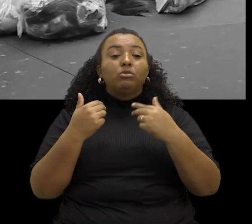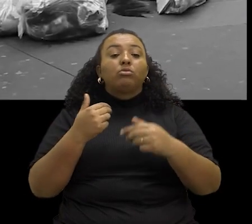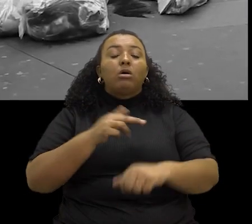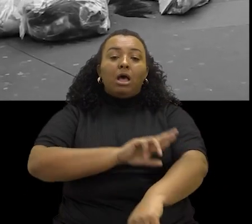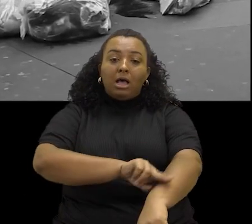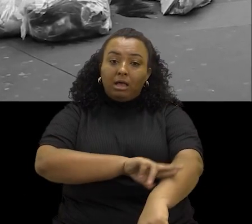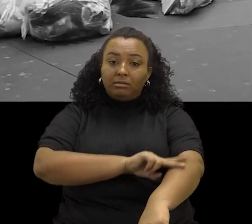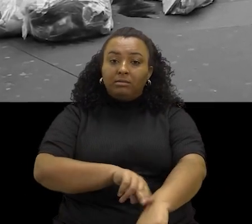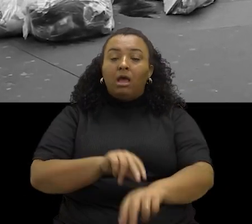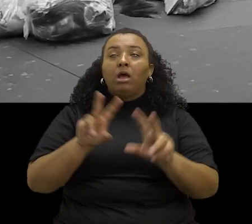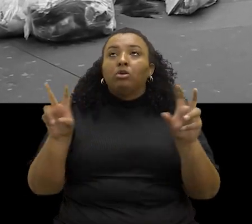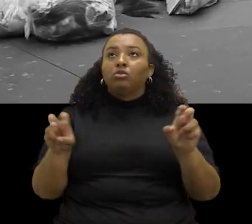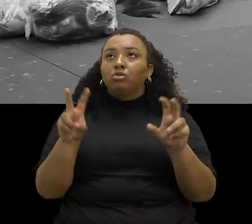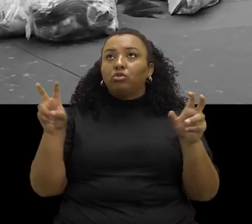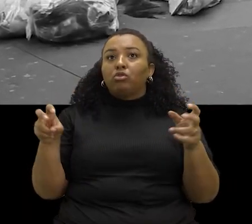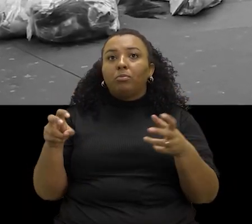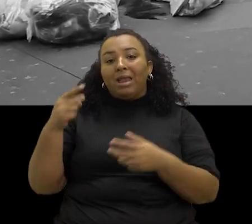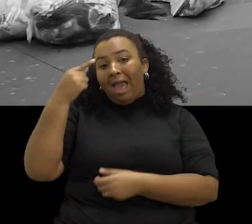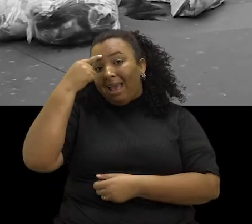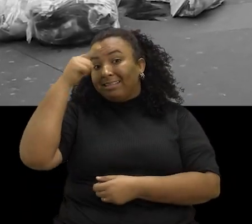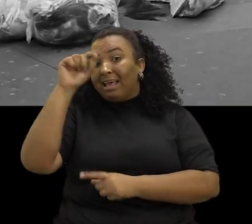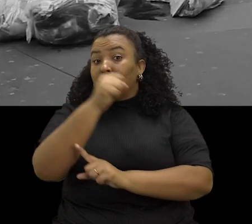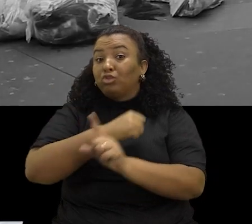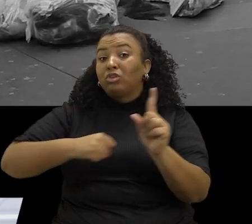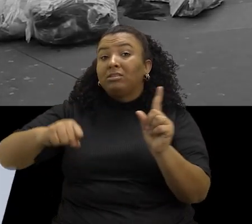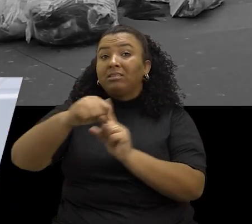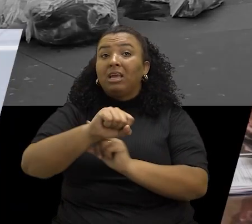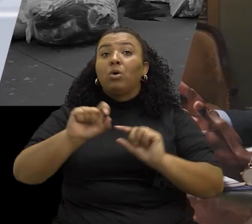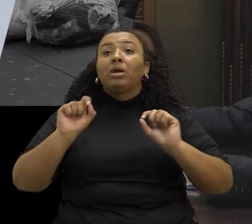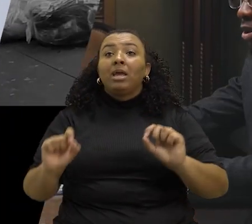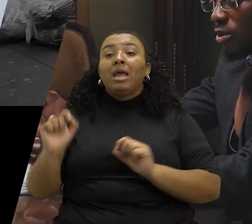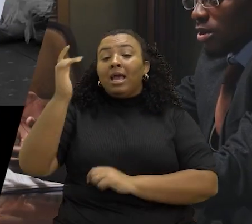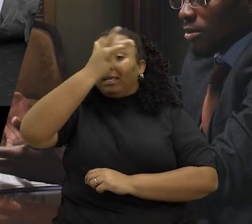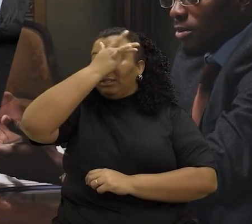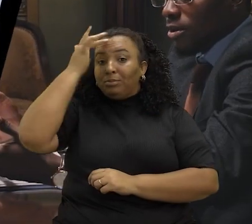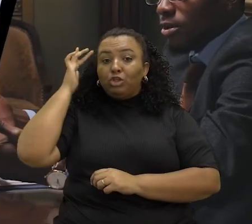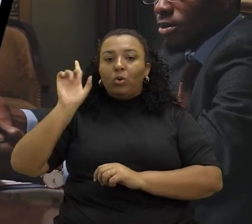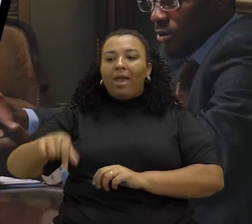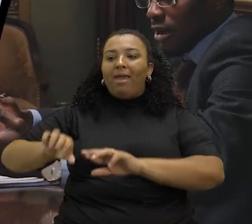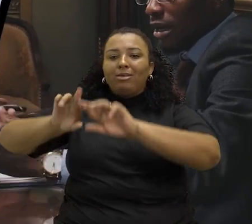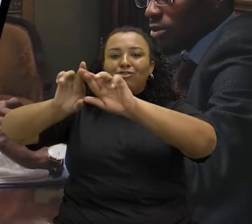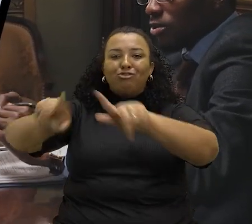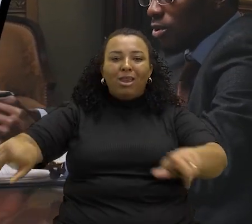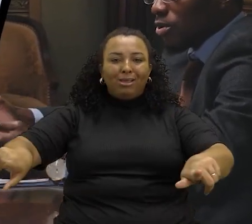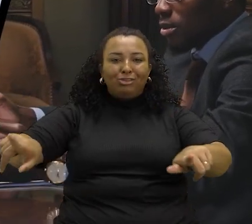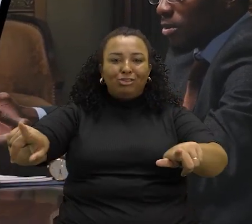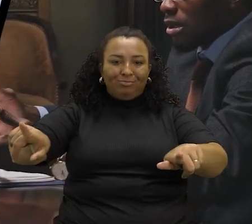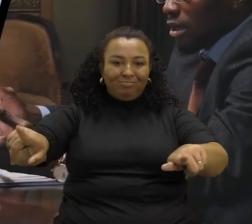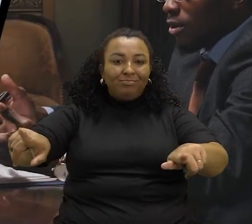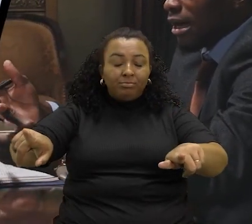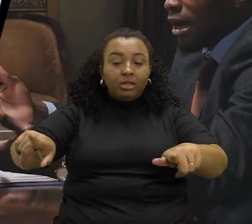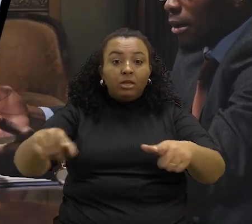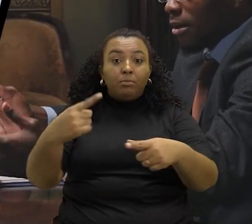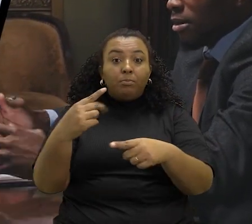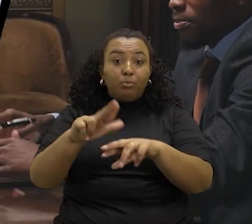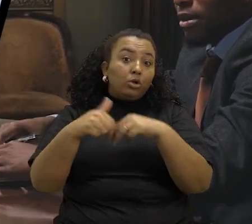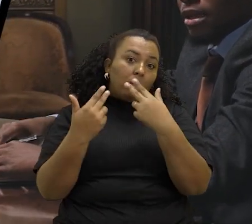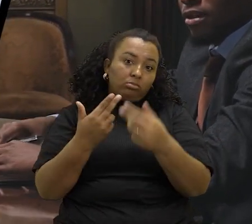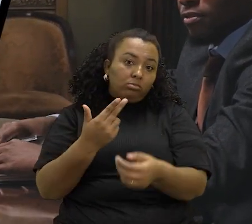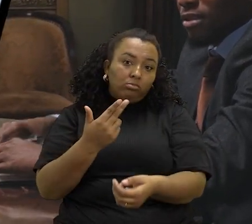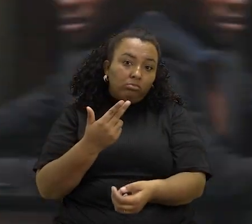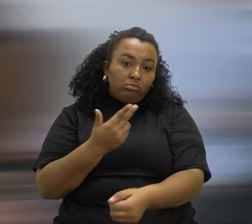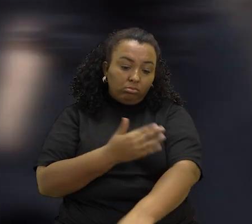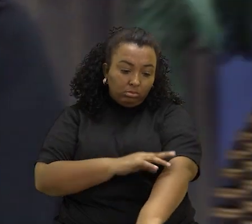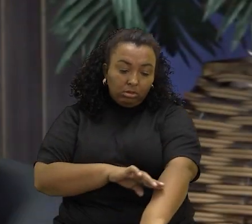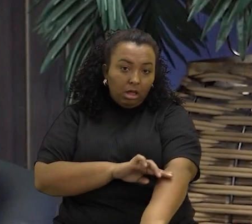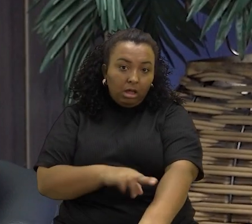em razão de uma concepção social de que as pessoas são distintas em razão da